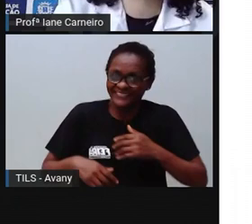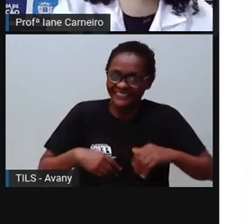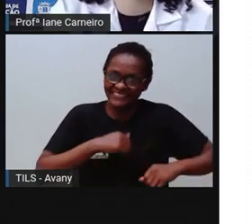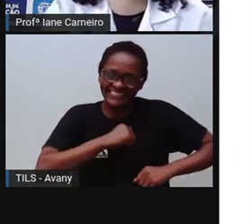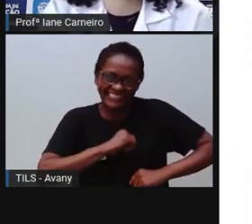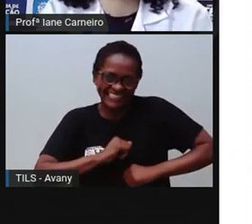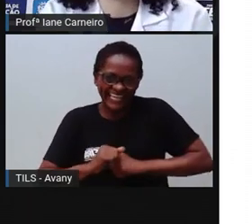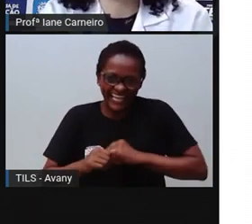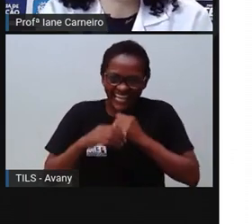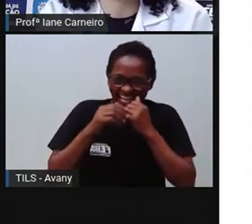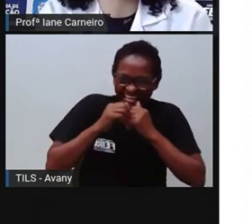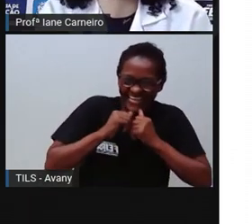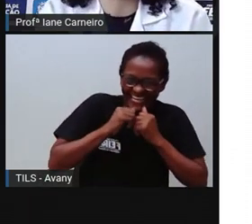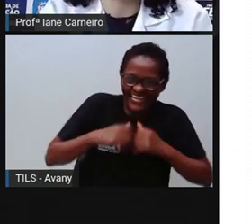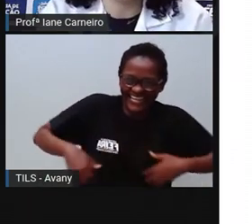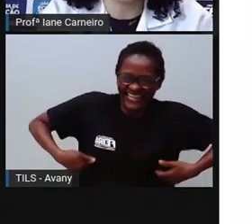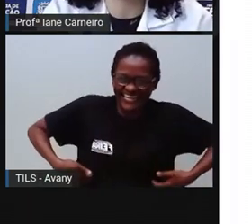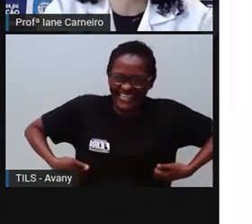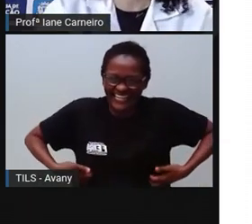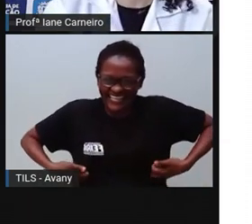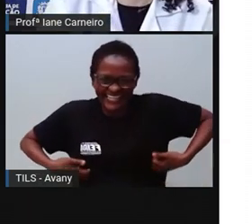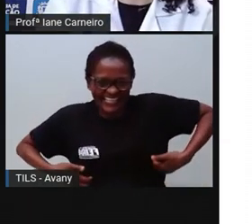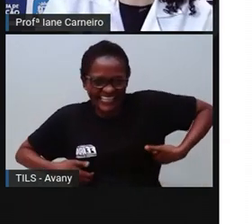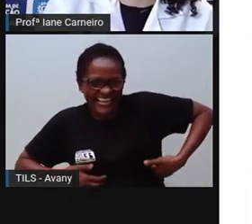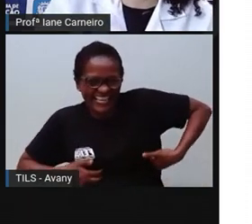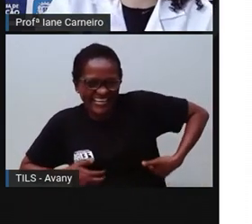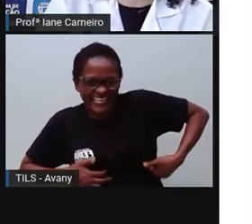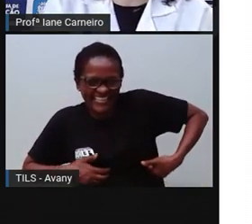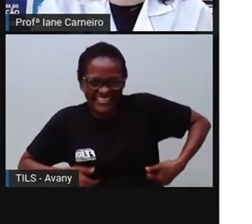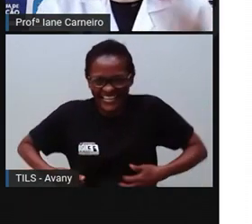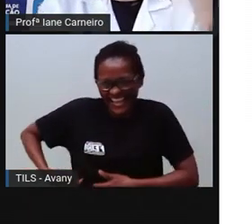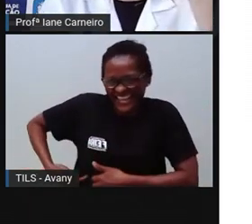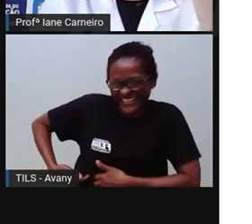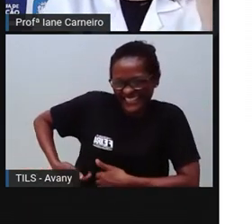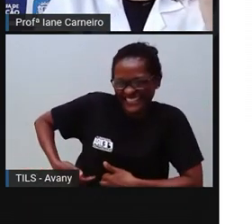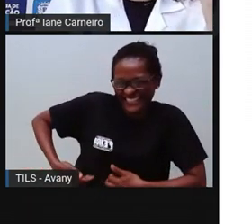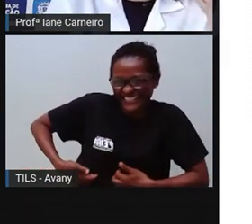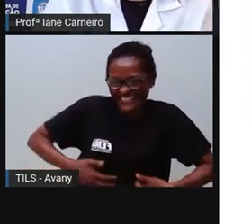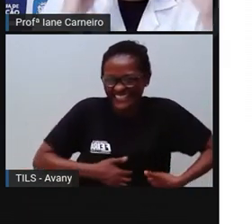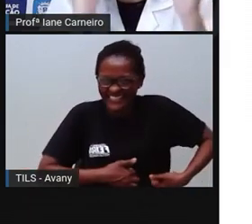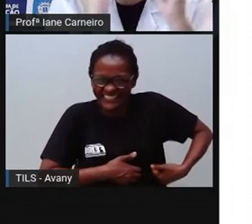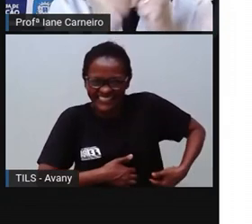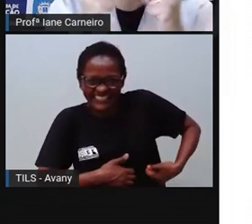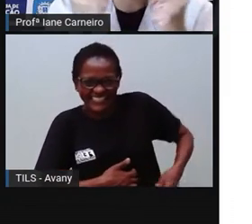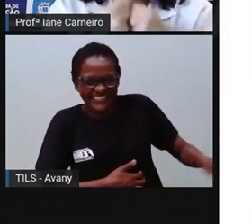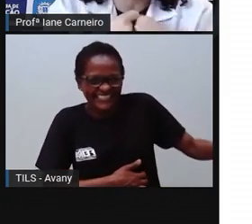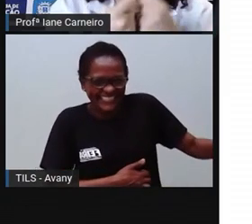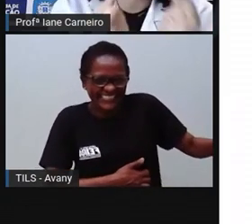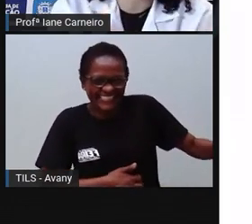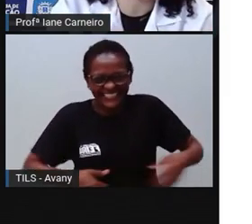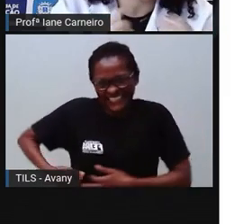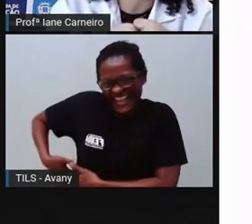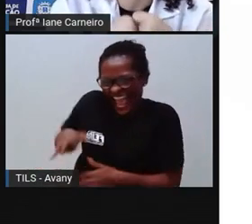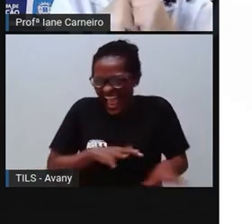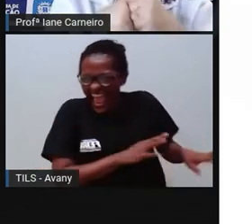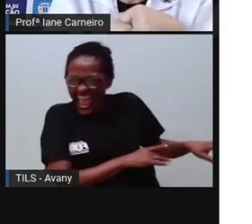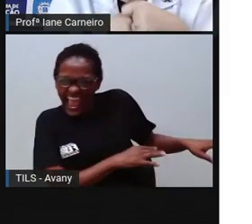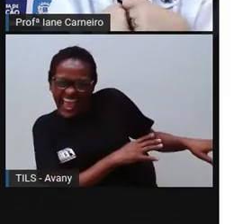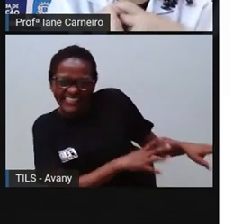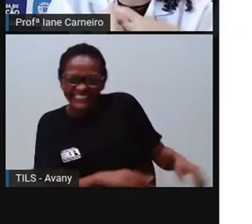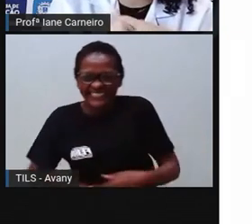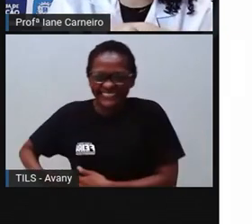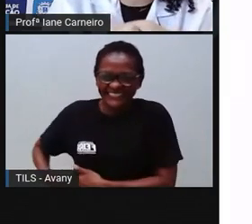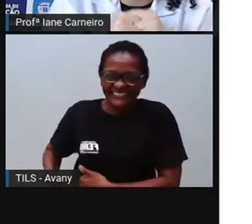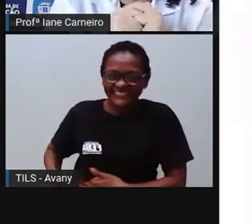Bob Esponja fazendo cocegas no Patrick, né? Você pode, como a Pró ensinou na aula anterior, brincar de pedra pra pé de tesoura com seu